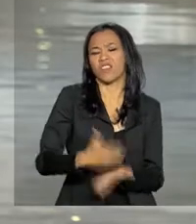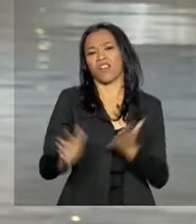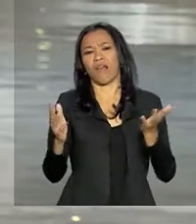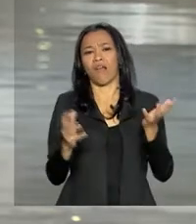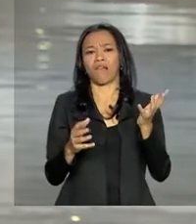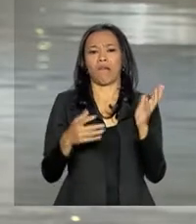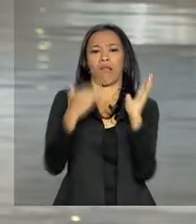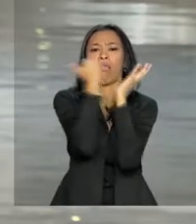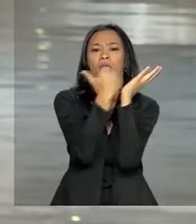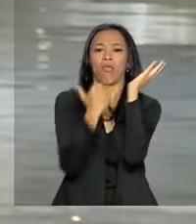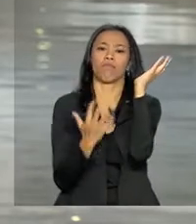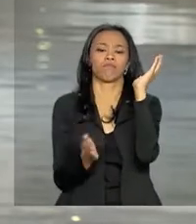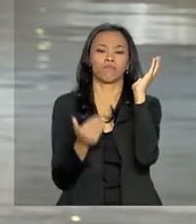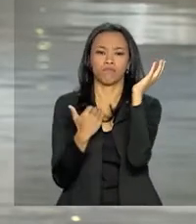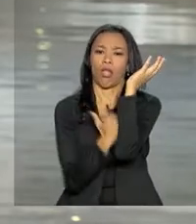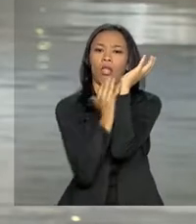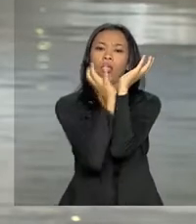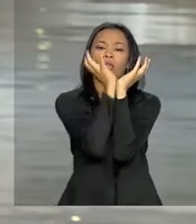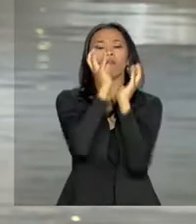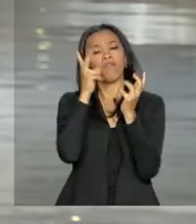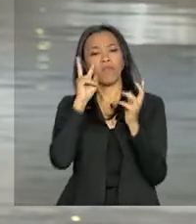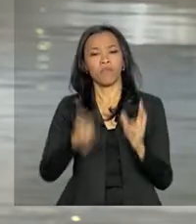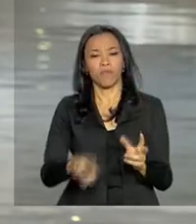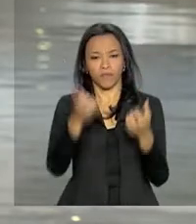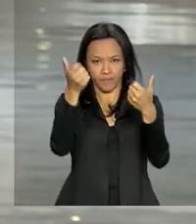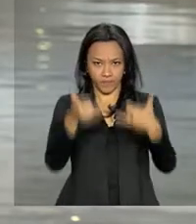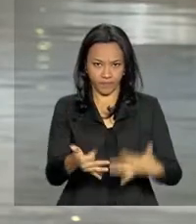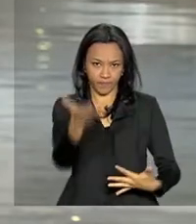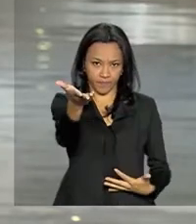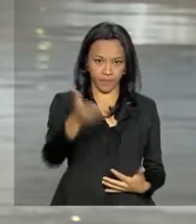jurídica ao setor. Vamos acompanhar o que ele disse.